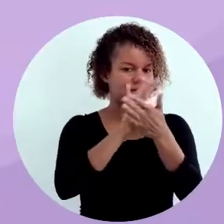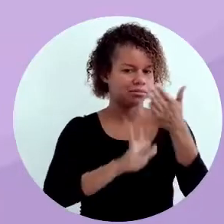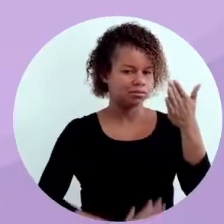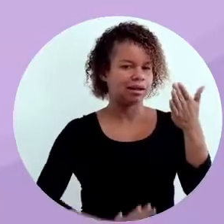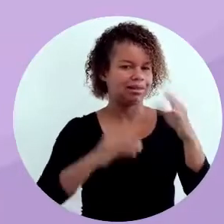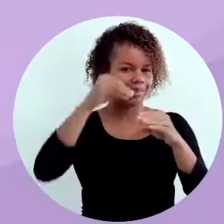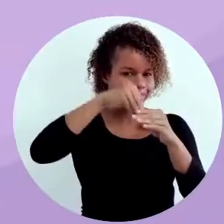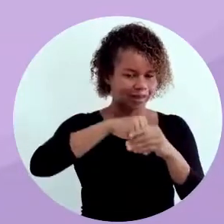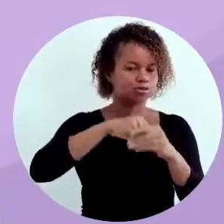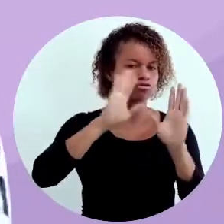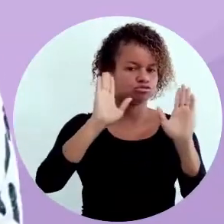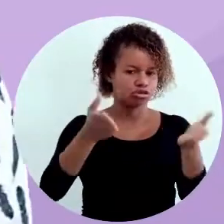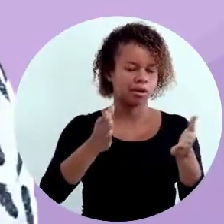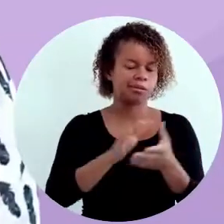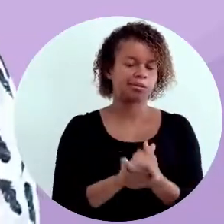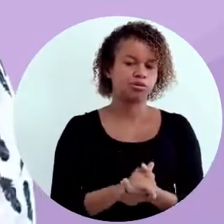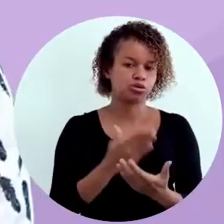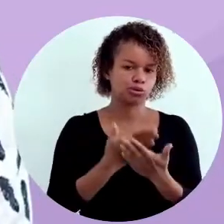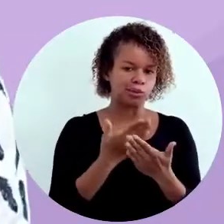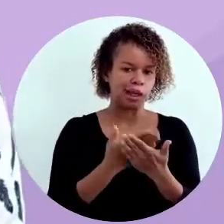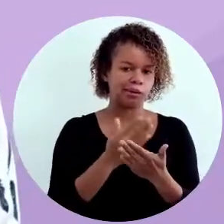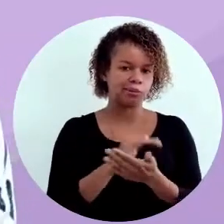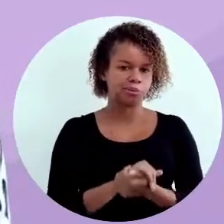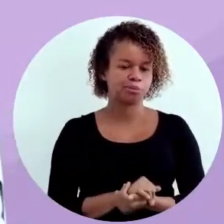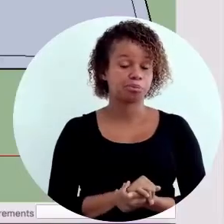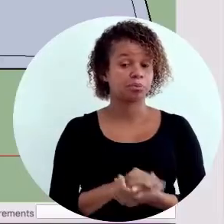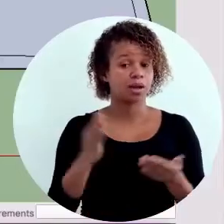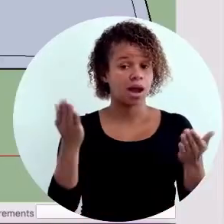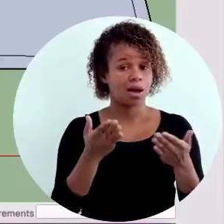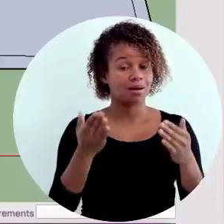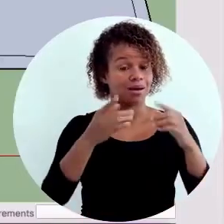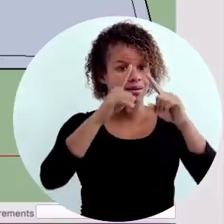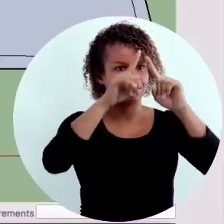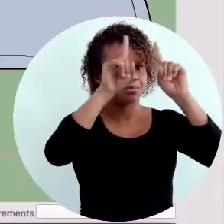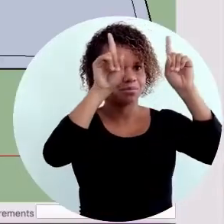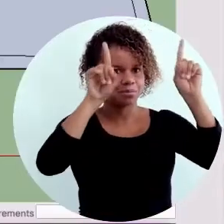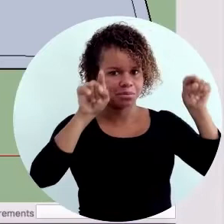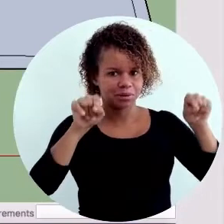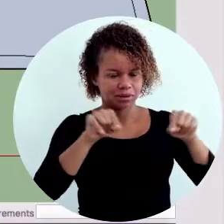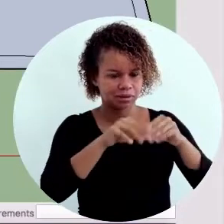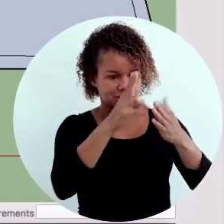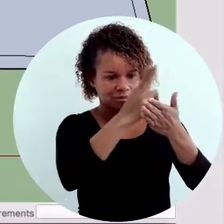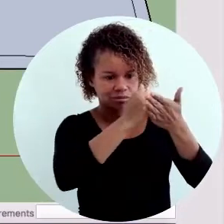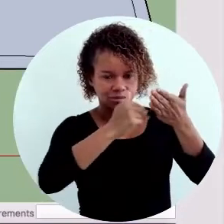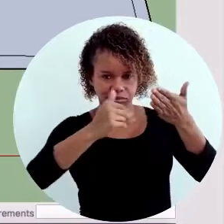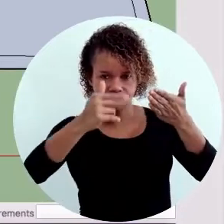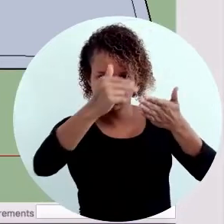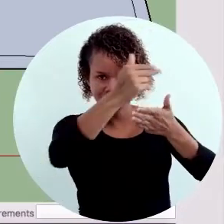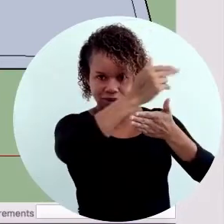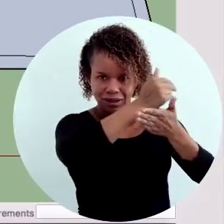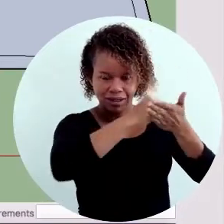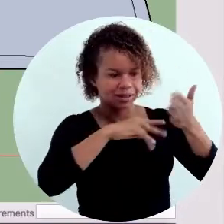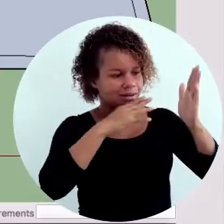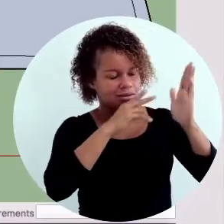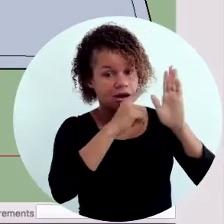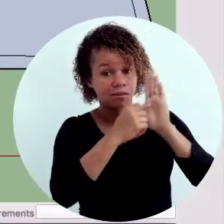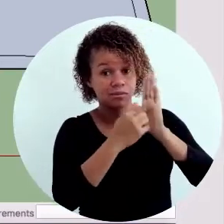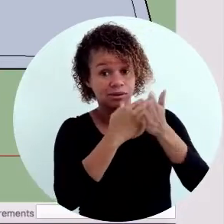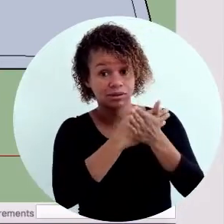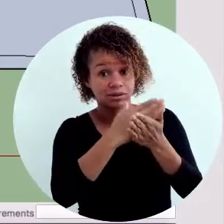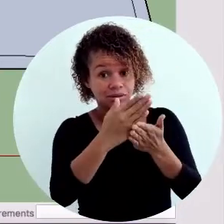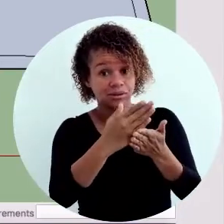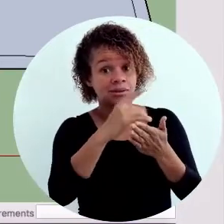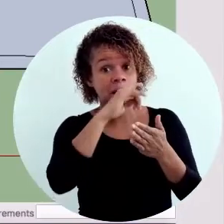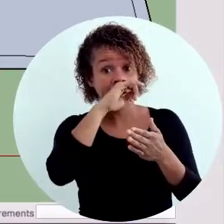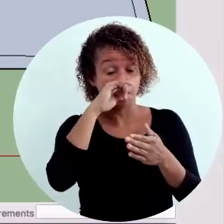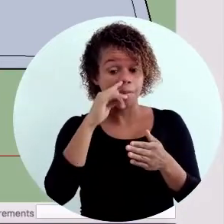dar continuidade a esse exercício dentro do SketchUp Make. Agora com a planta baixa desenhada no SketchUp, nós vamos